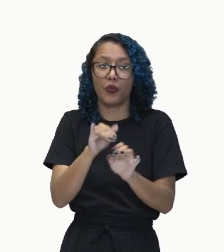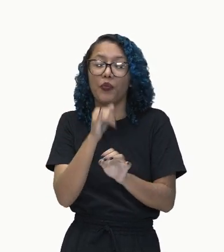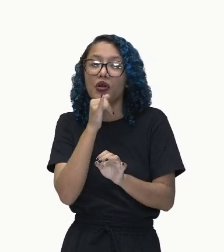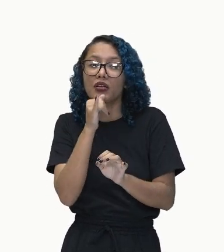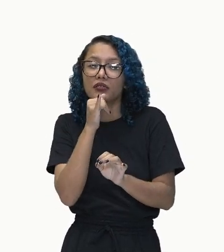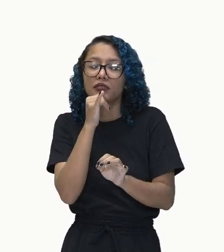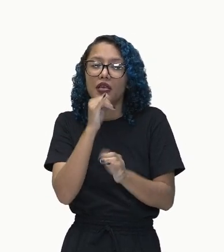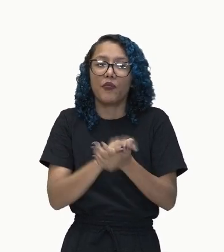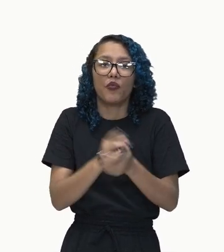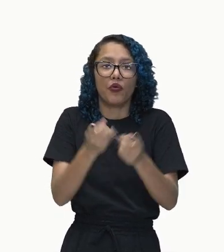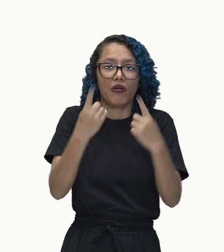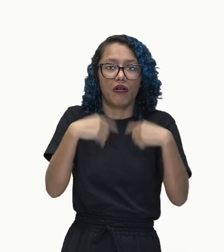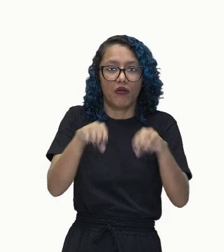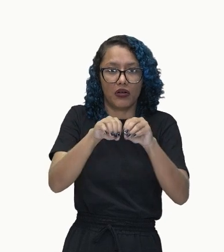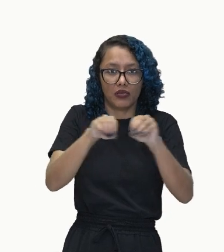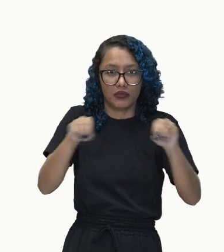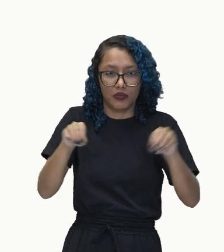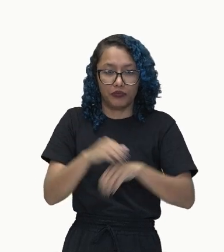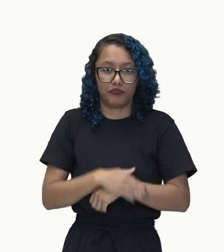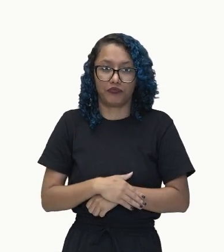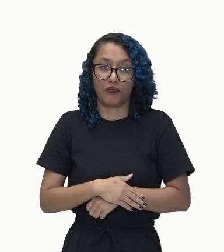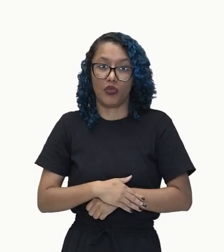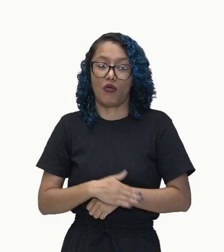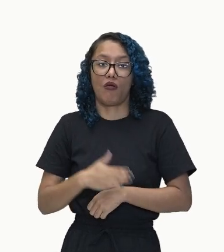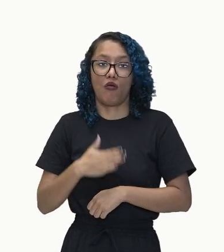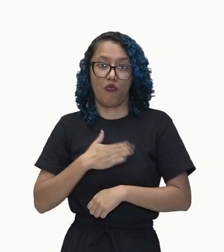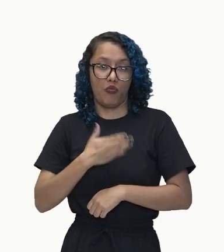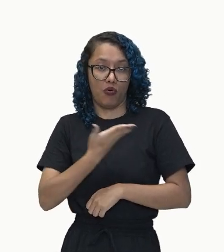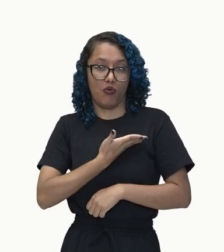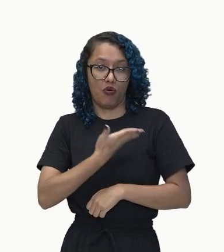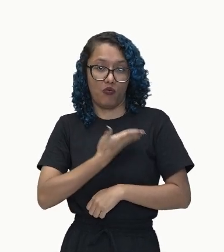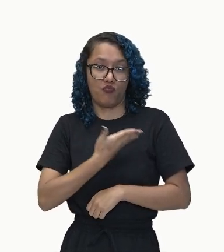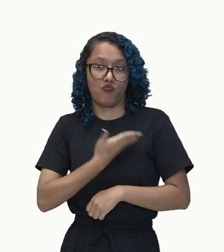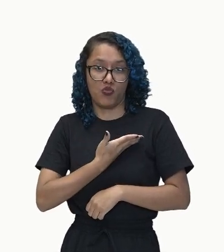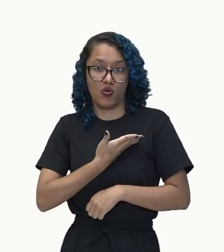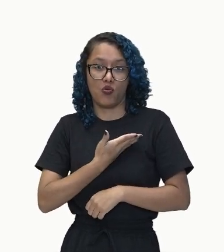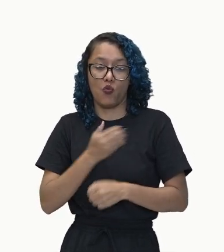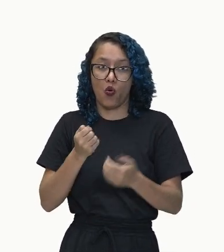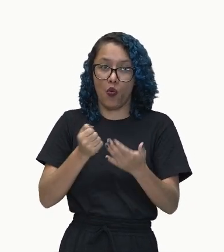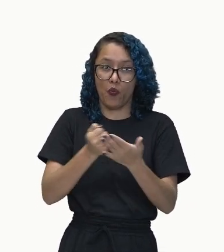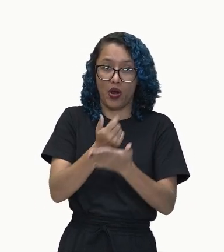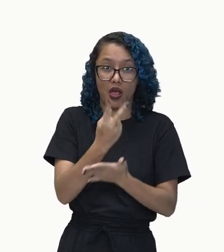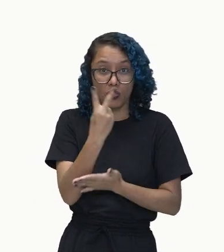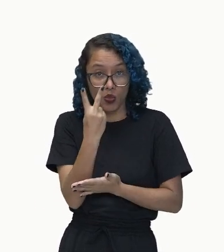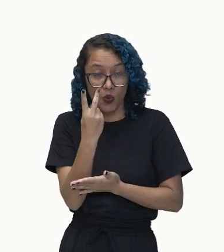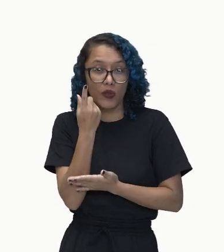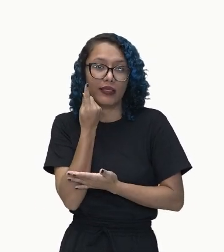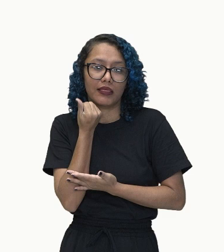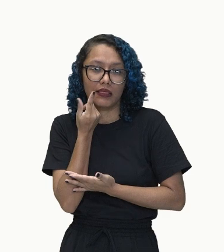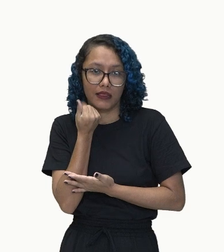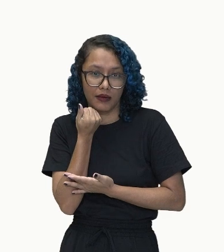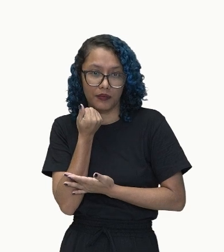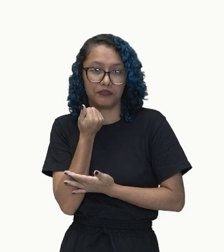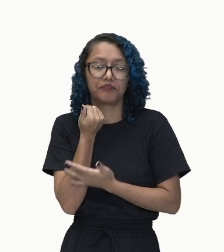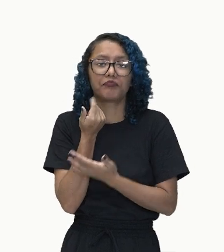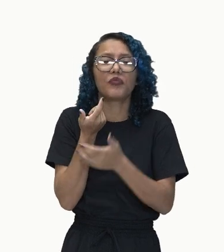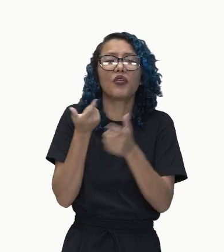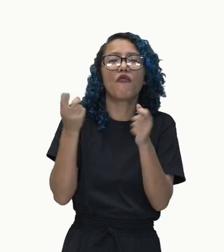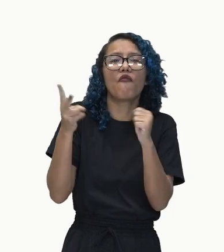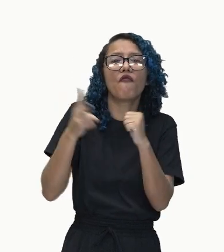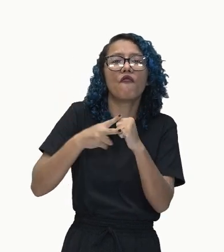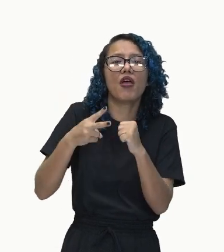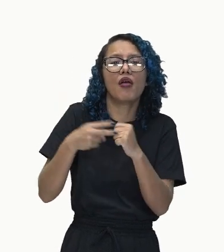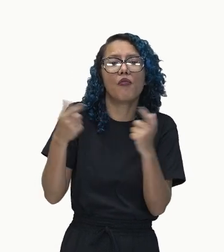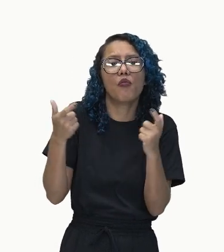Muito bem. Meu amigo comprou dois lápis. Aí nós vamos procurar o verbo pra achar o nosso sujeito. Olha